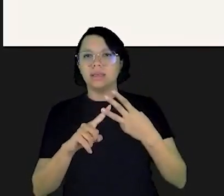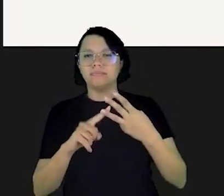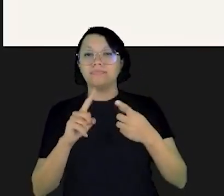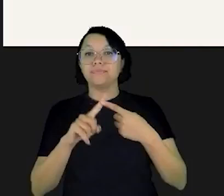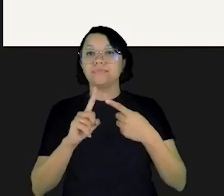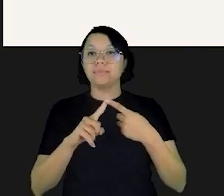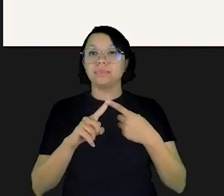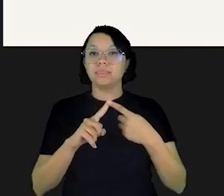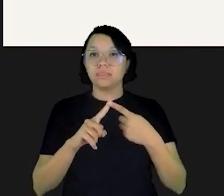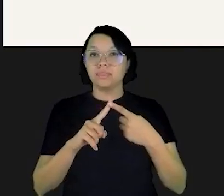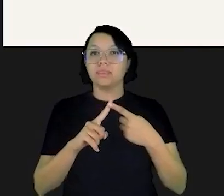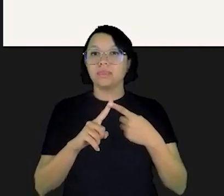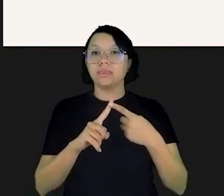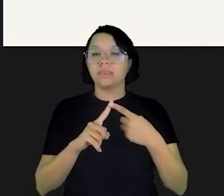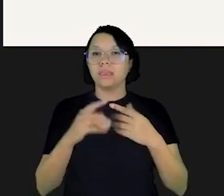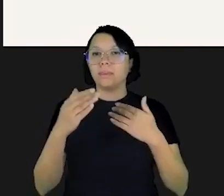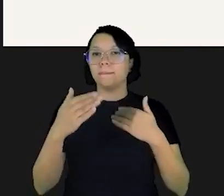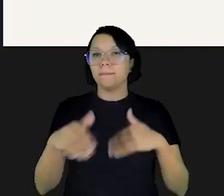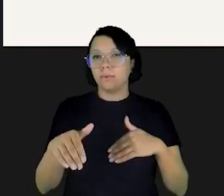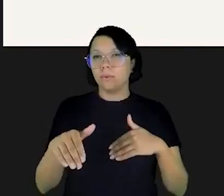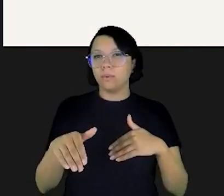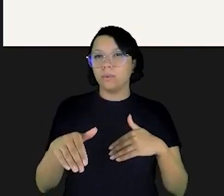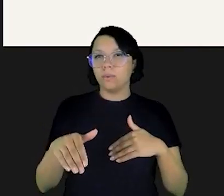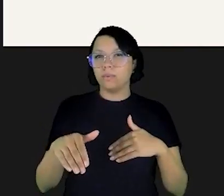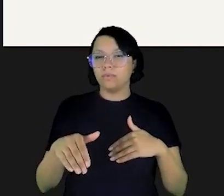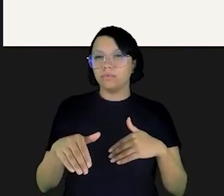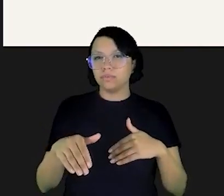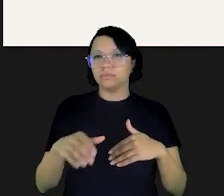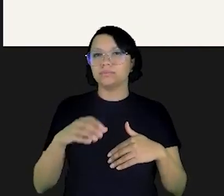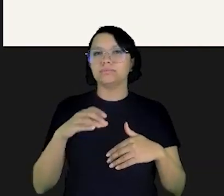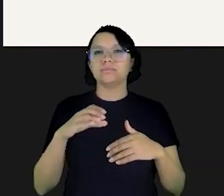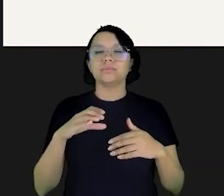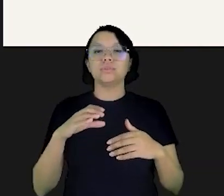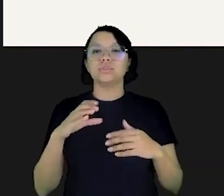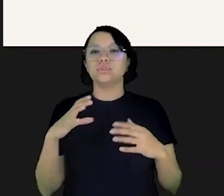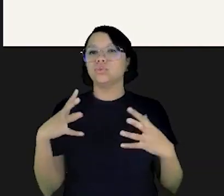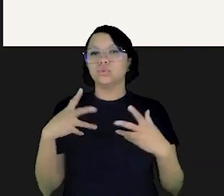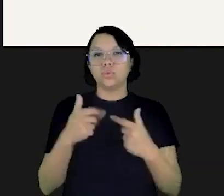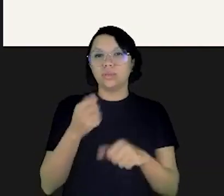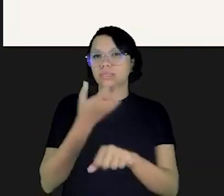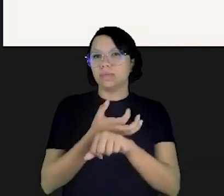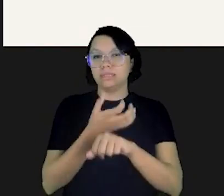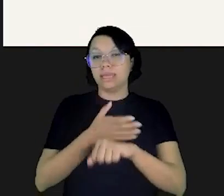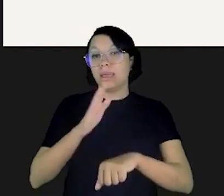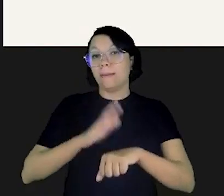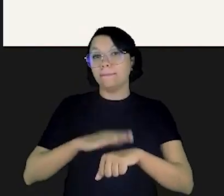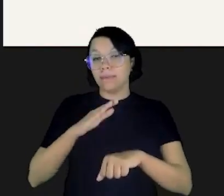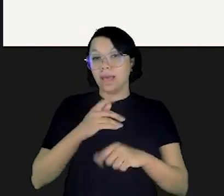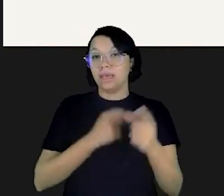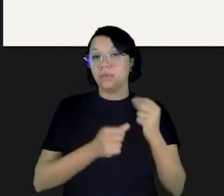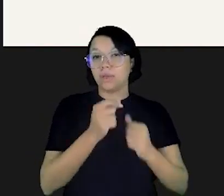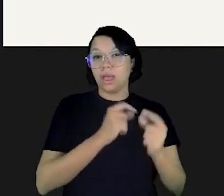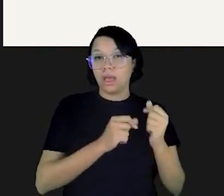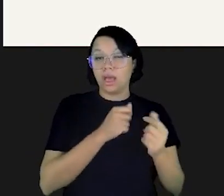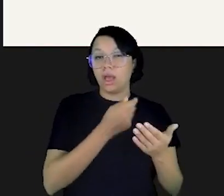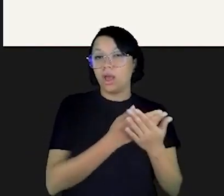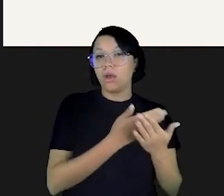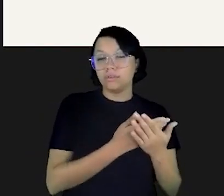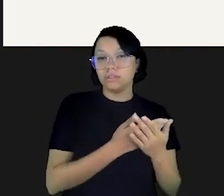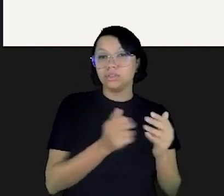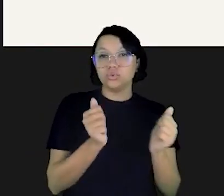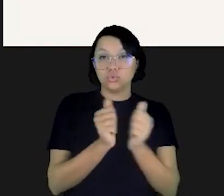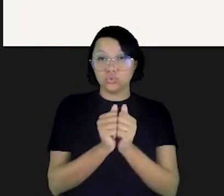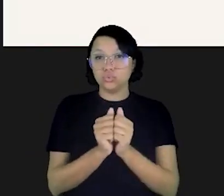grandes entregas já falei de uma que são os testes os exames de matemática português e de letramento financeiro essa é uma